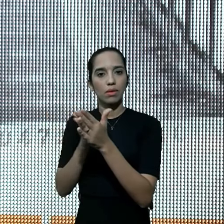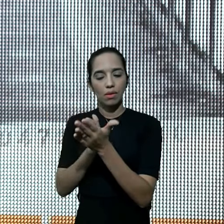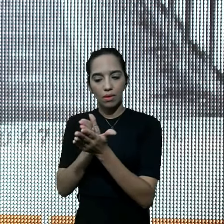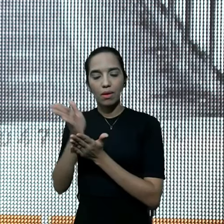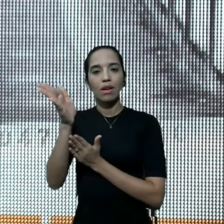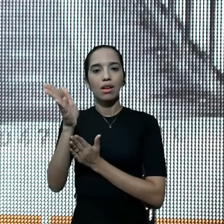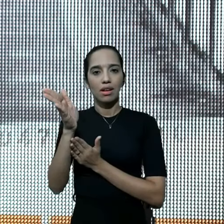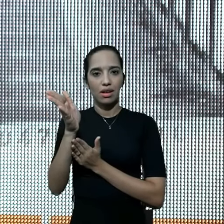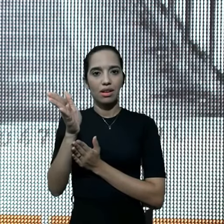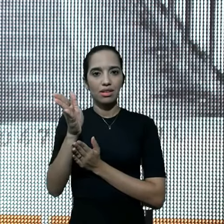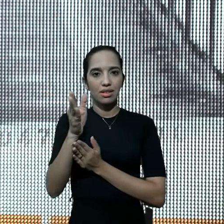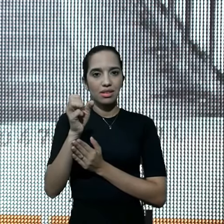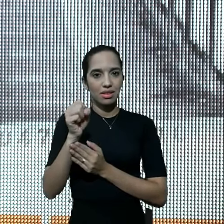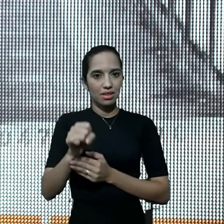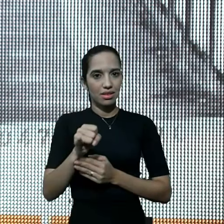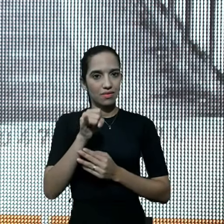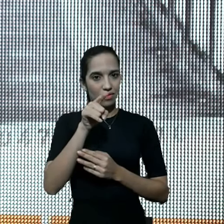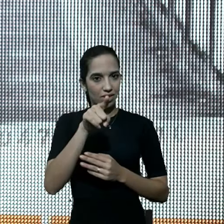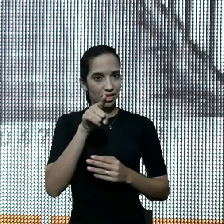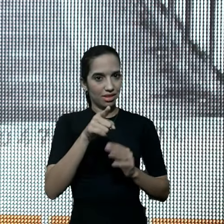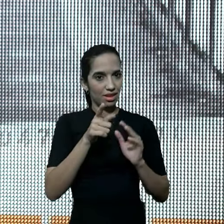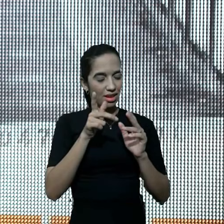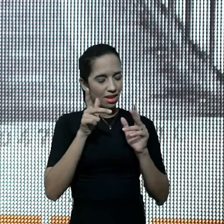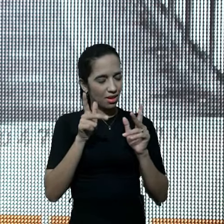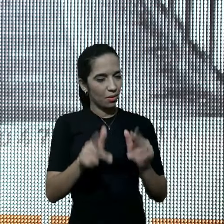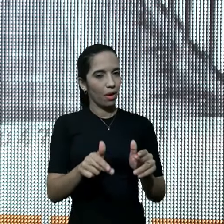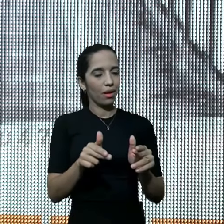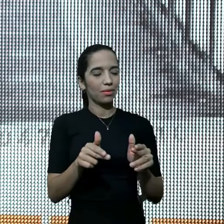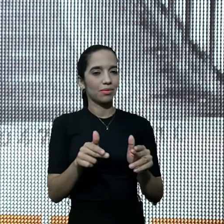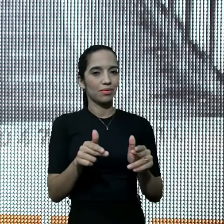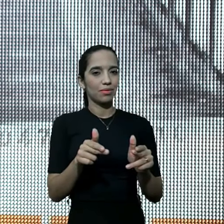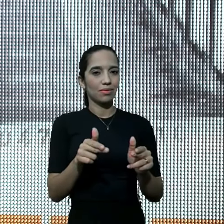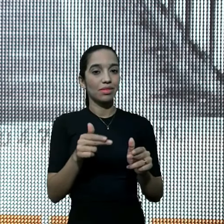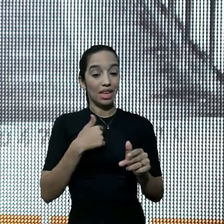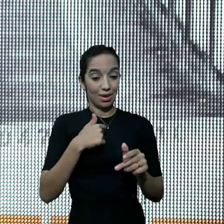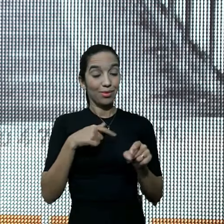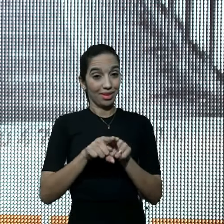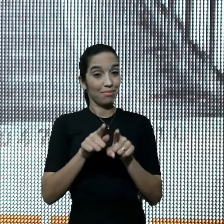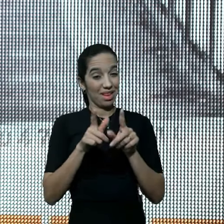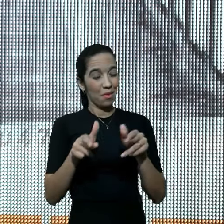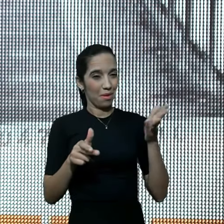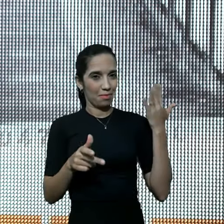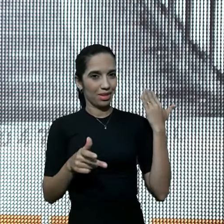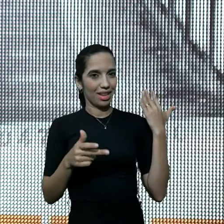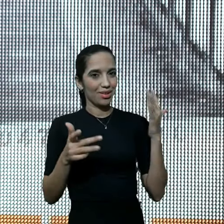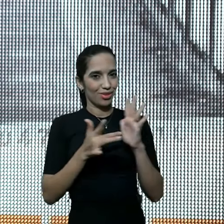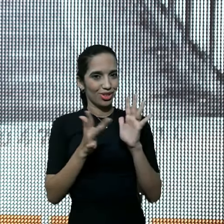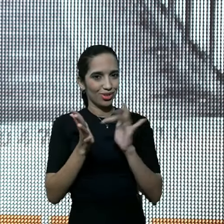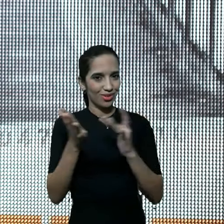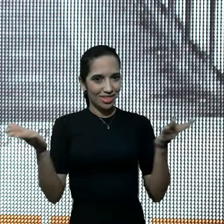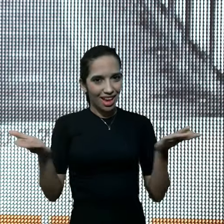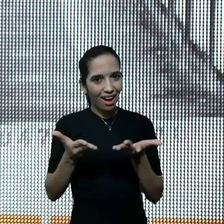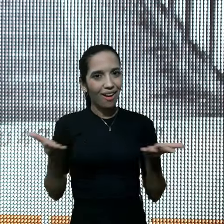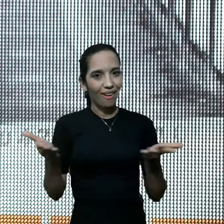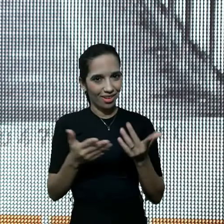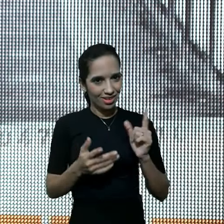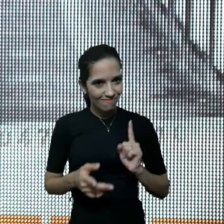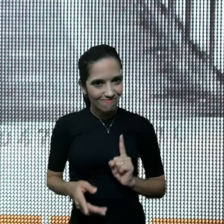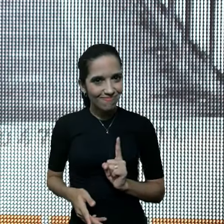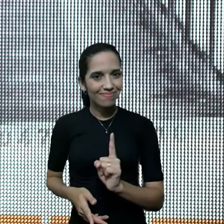você estiver, como eu já estive um dia, eu quero dizer para você, que Jesus está passando aí, agora mesmo,